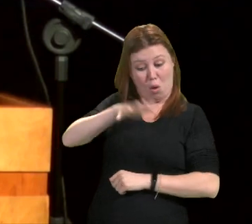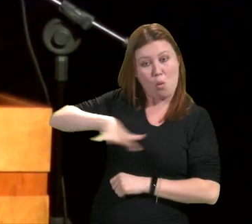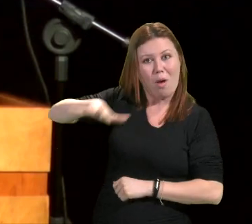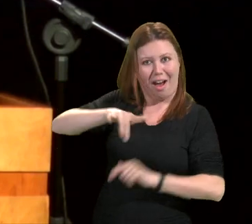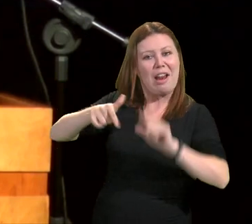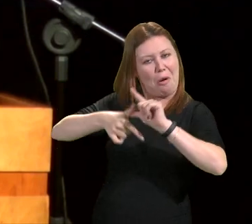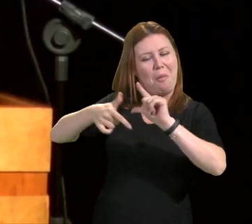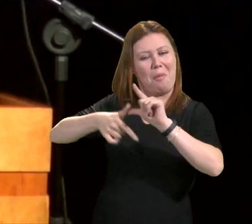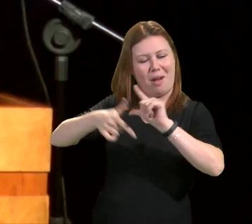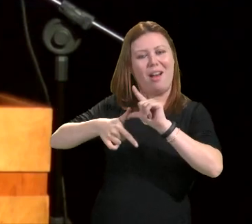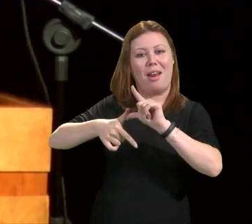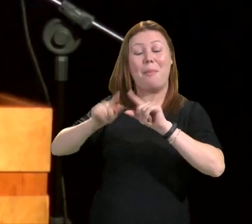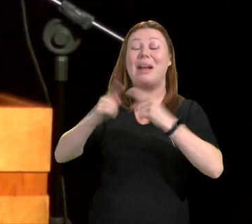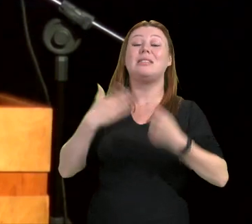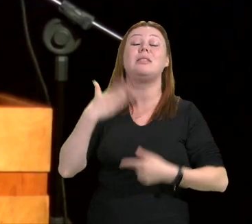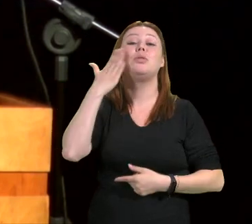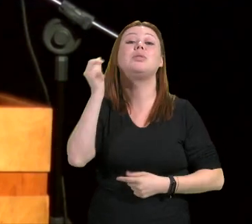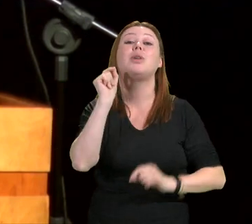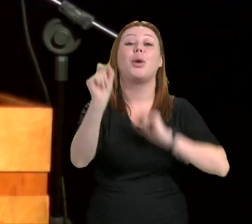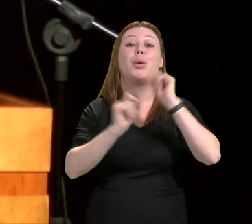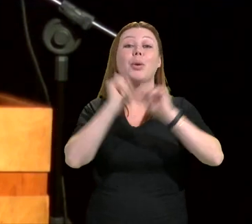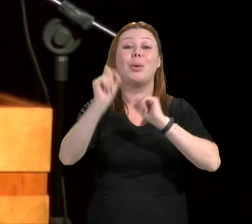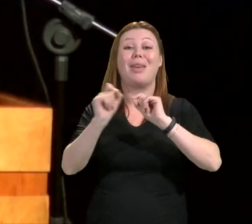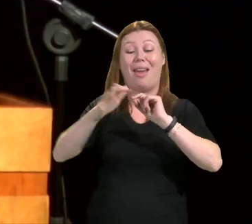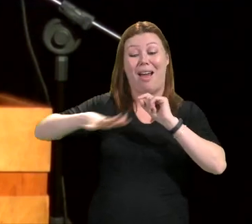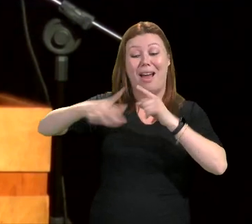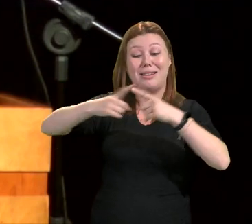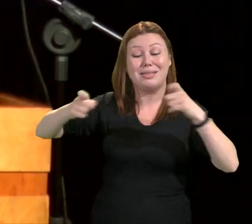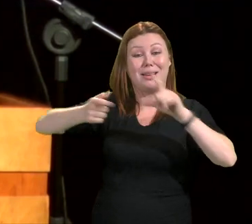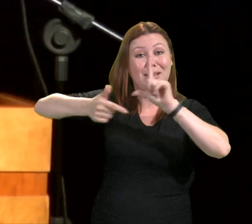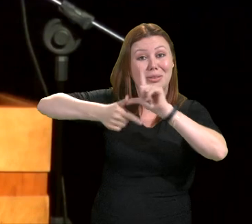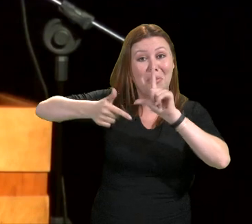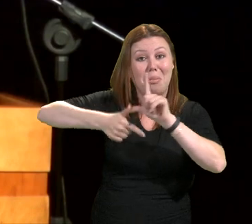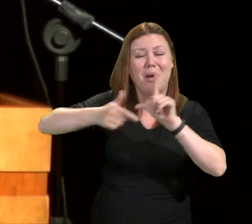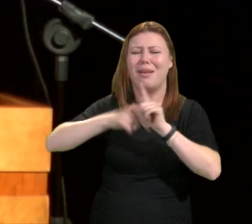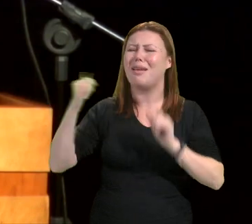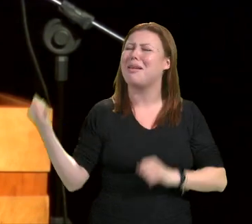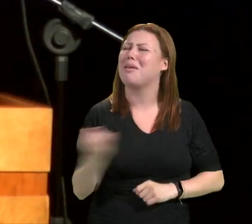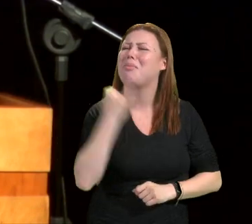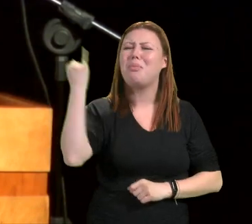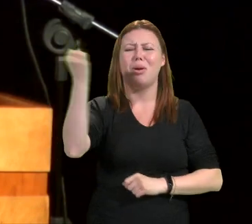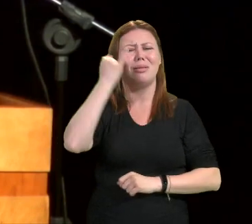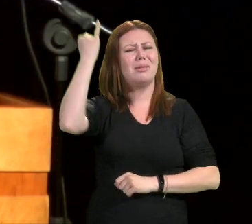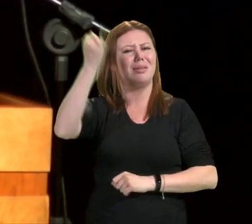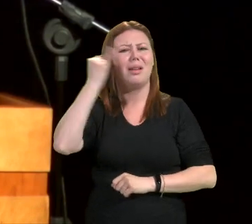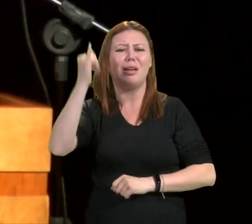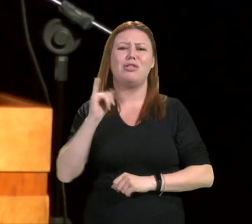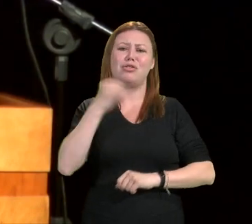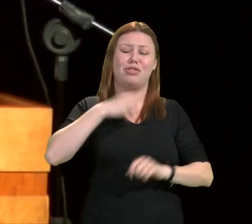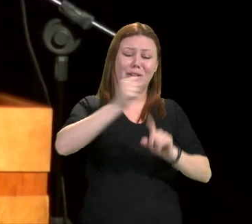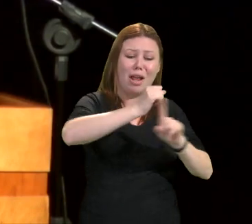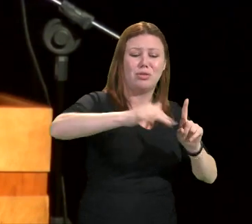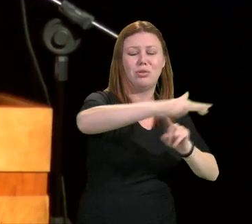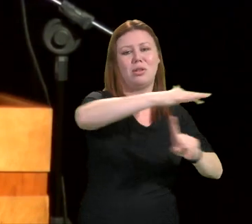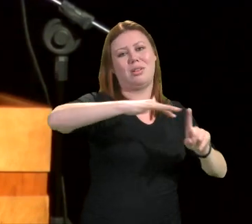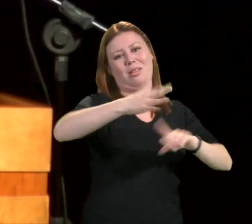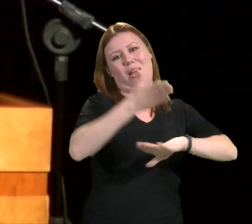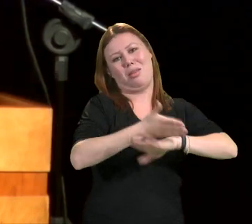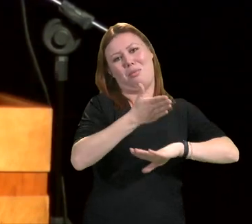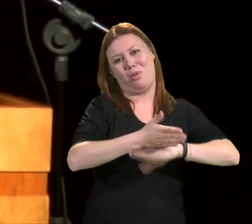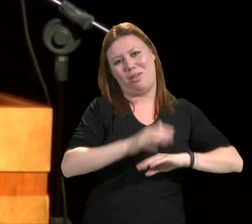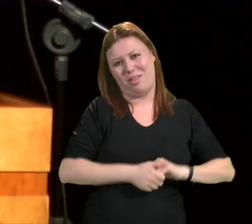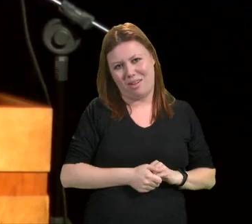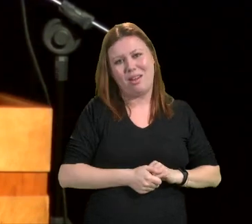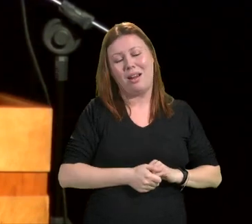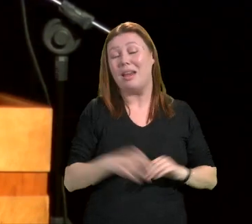mas as ciências humanas têm um papel fundamental no desenvolvimento de uma sociedade moderna. É impossível pensar no